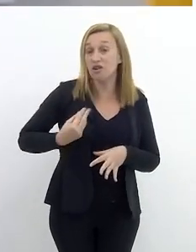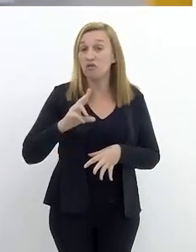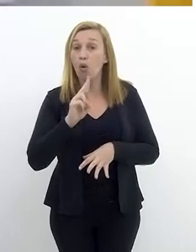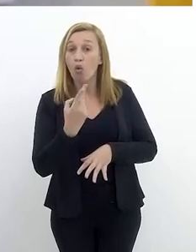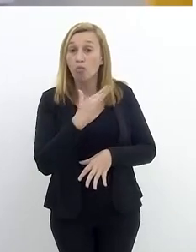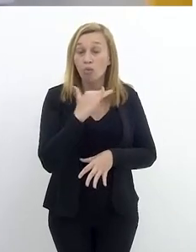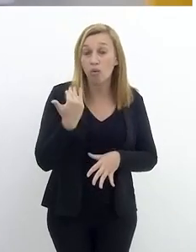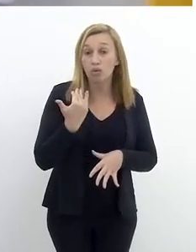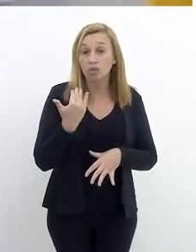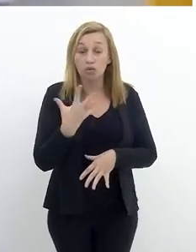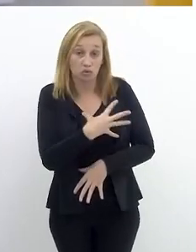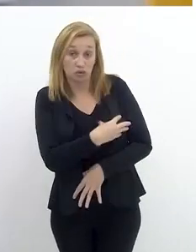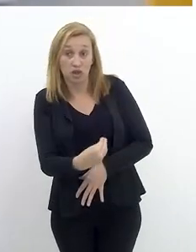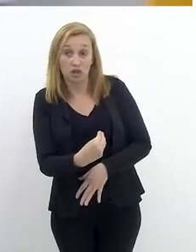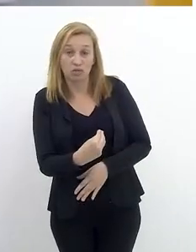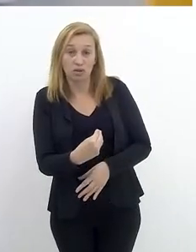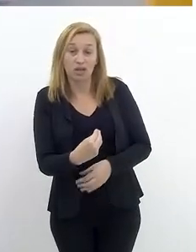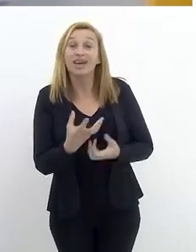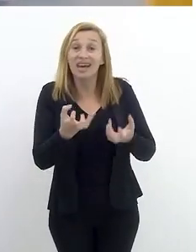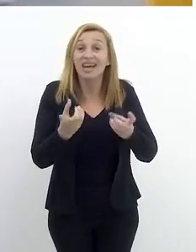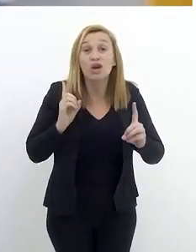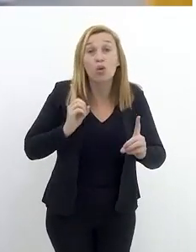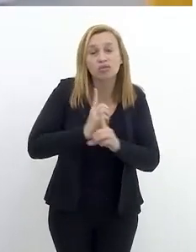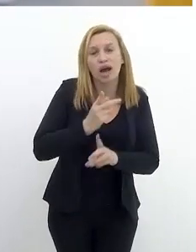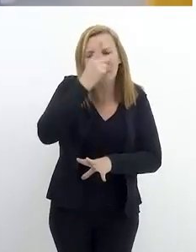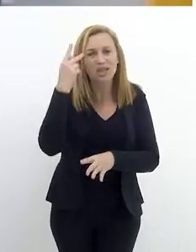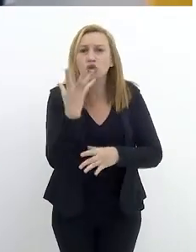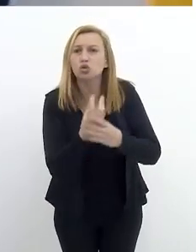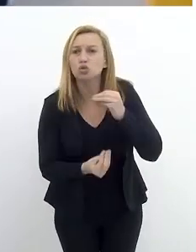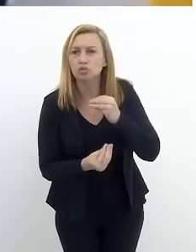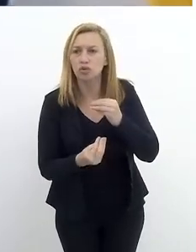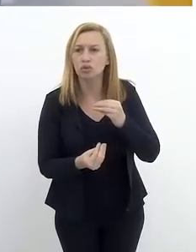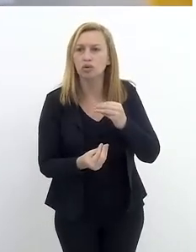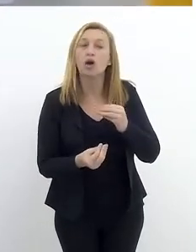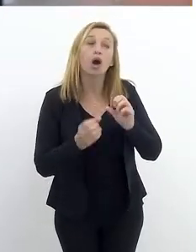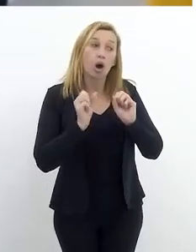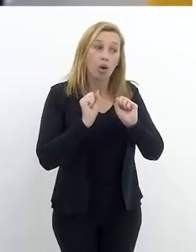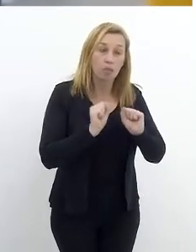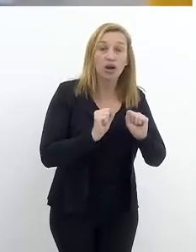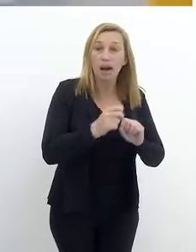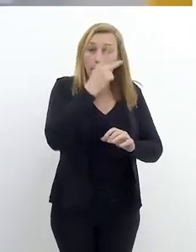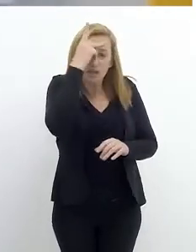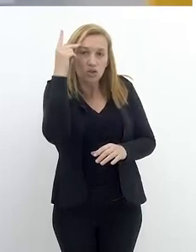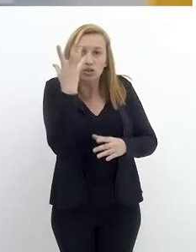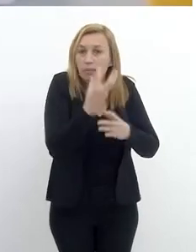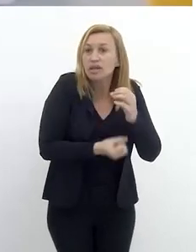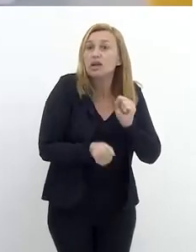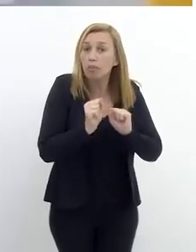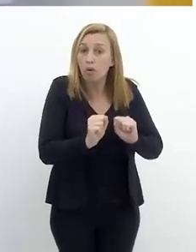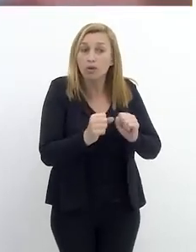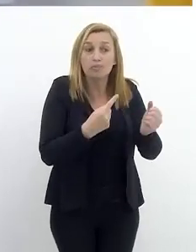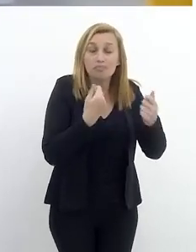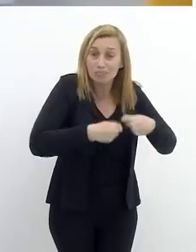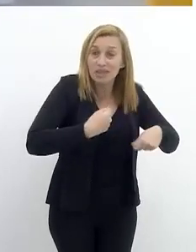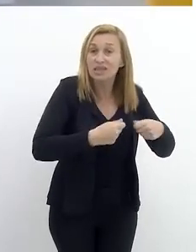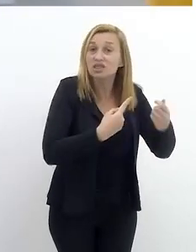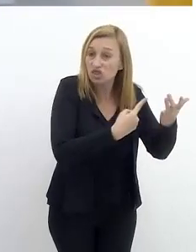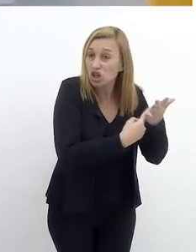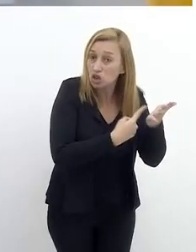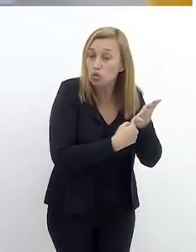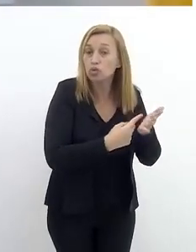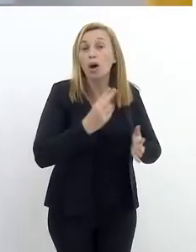angústia, e é uma coisa urgente encontrar a pessoa desaparecida, porque essa pessoa desaparecida pode estar precisando de ajuda, ela pode estar doente, ela pode...